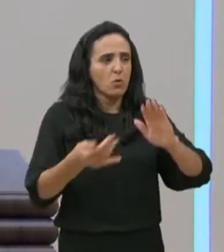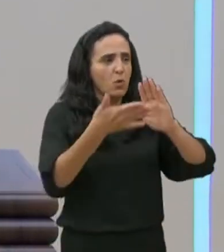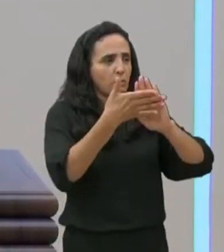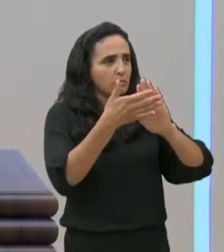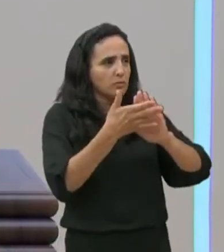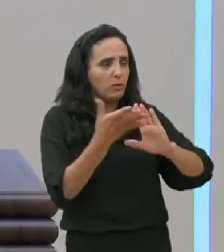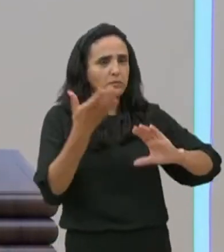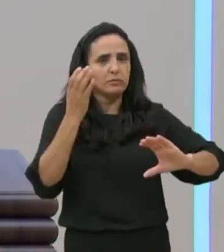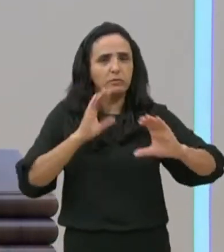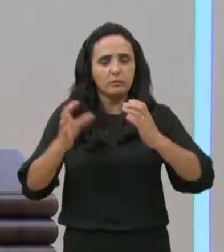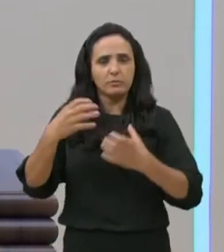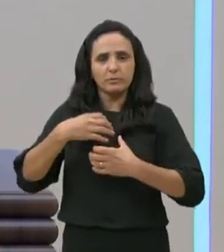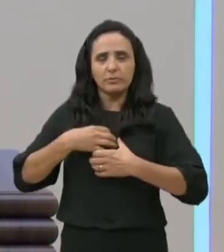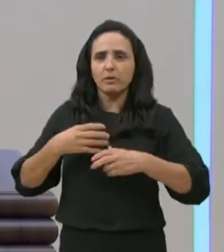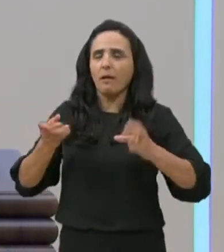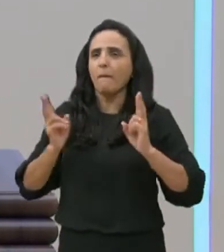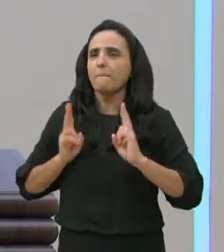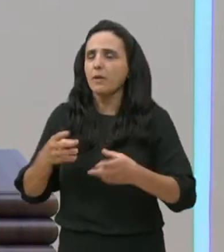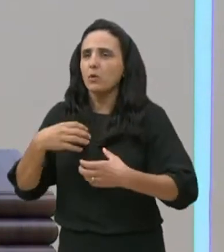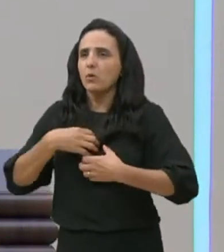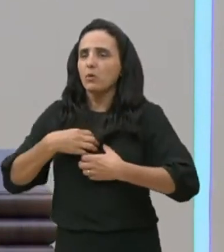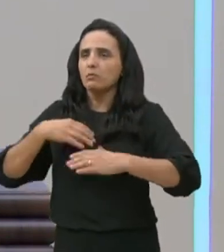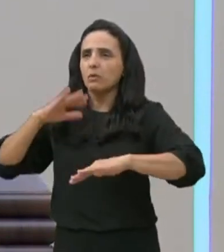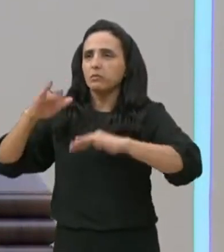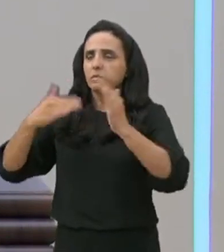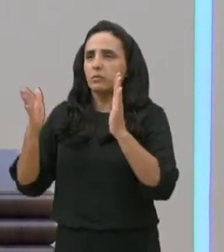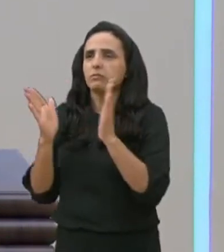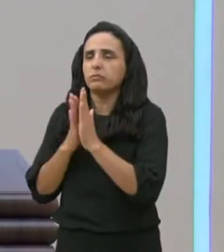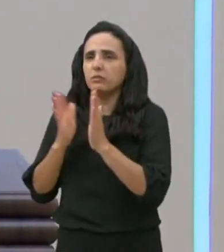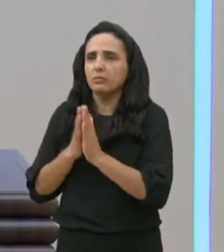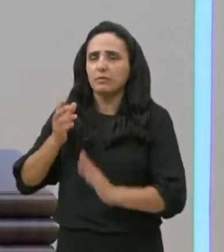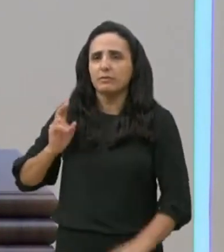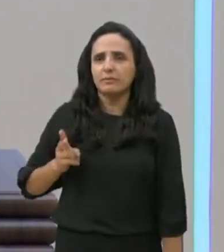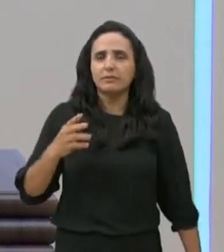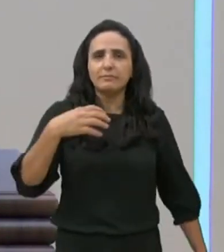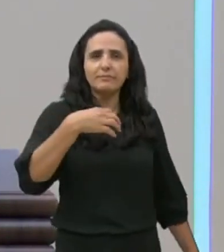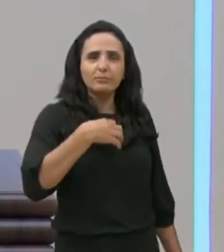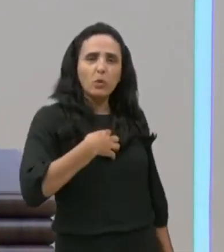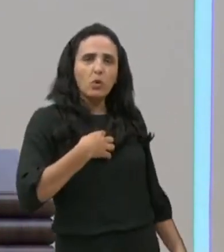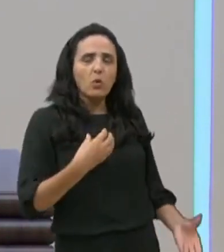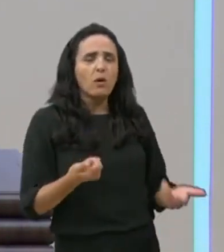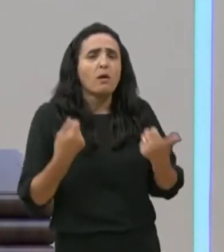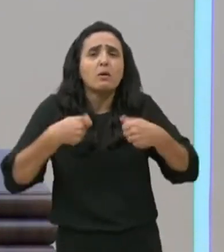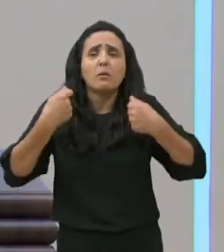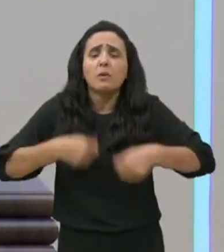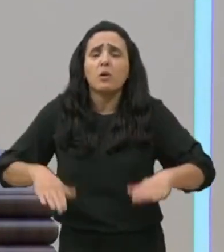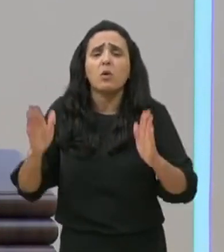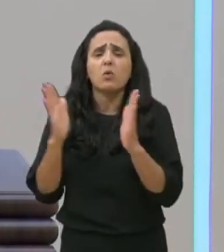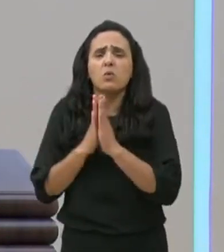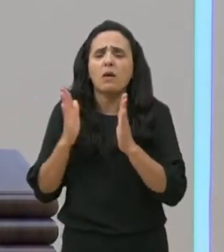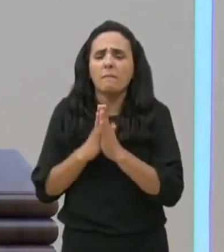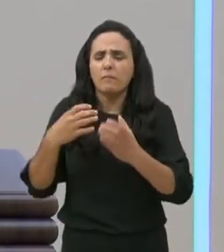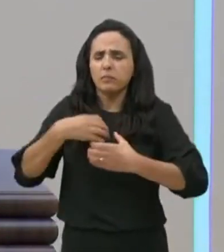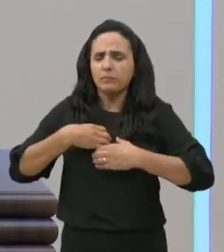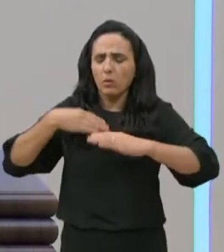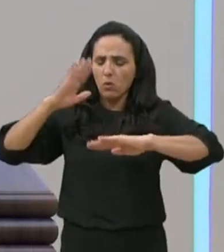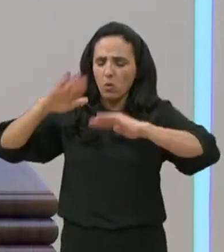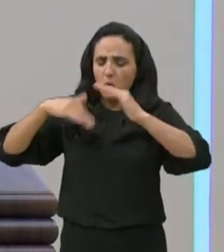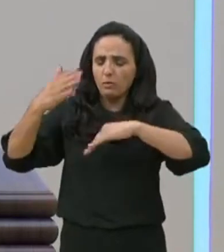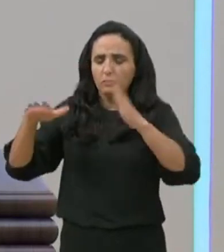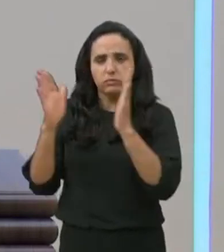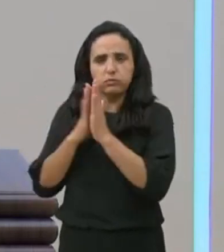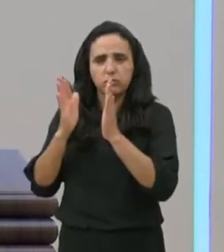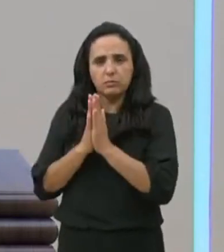assim como, aquele centurião, ele pronunciava, dizendo, diz, e apenas, uma palavra, e o meu, criado,